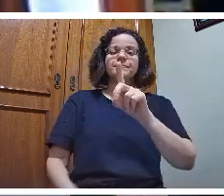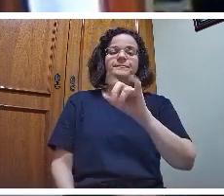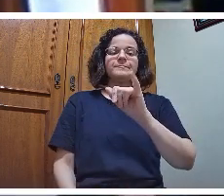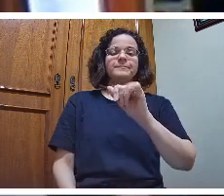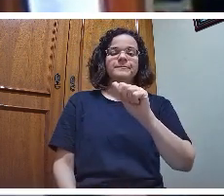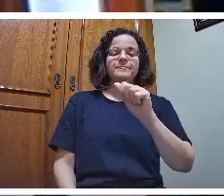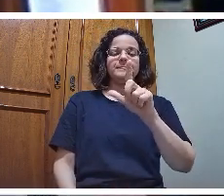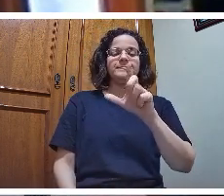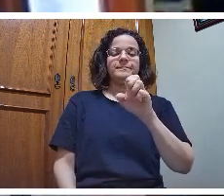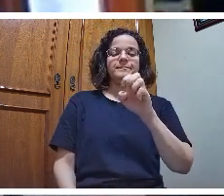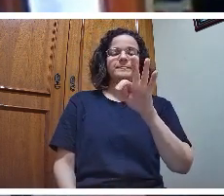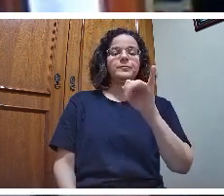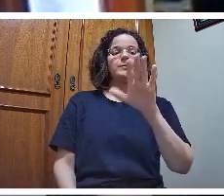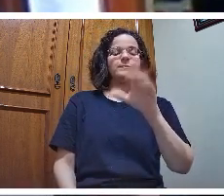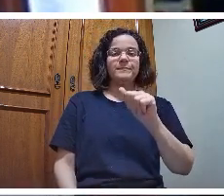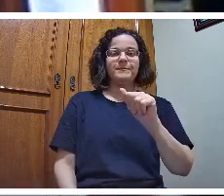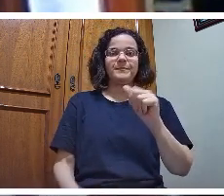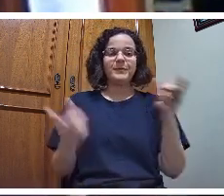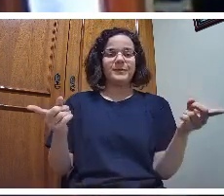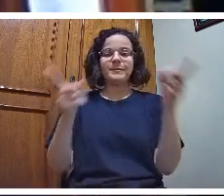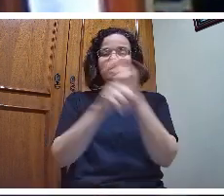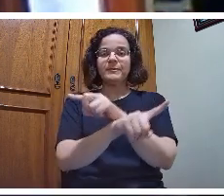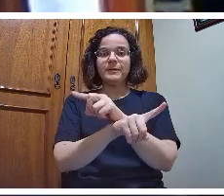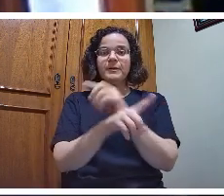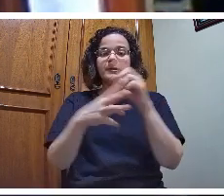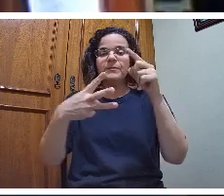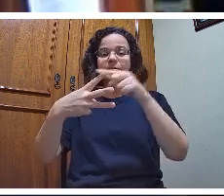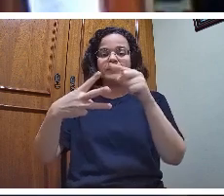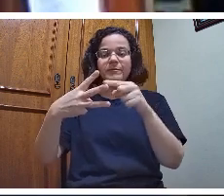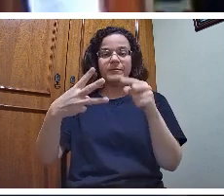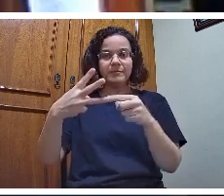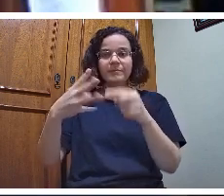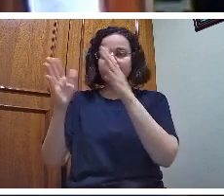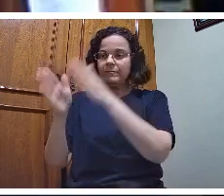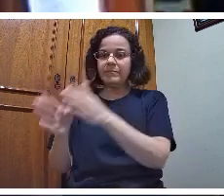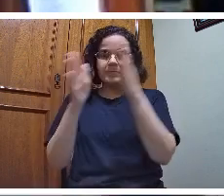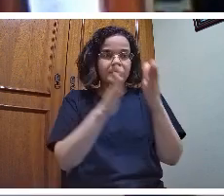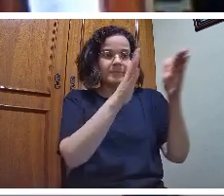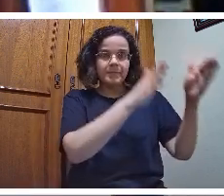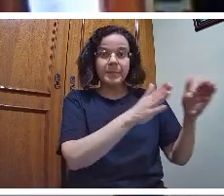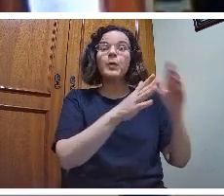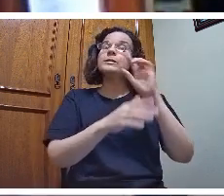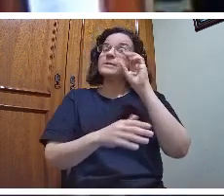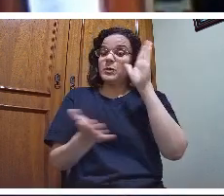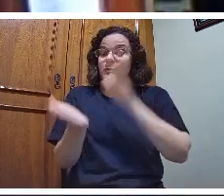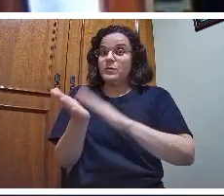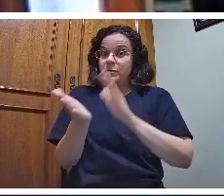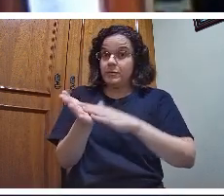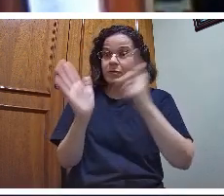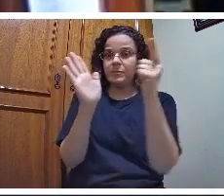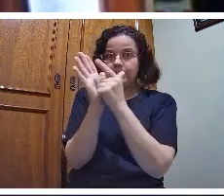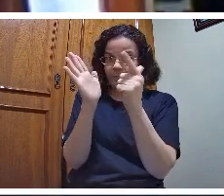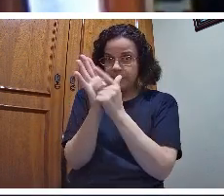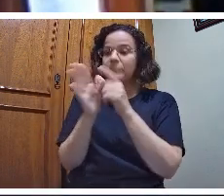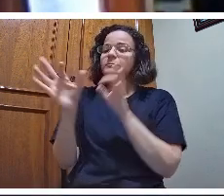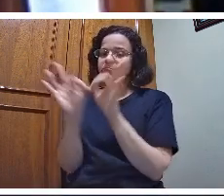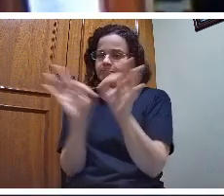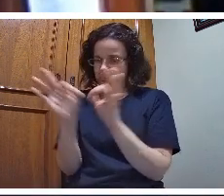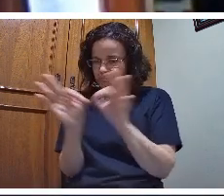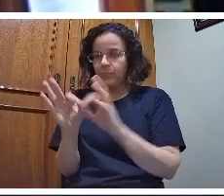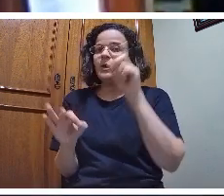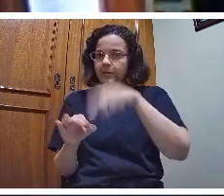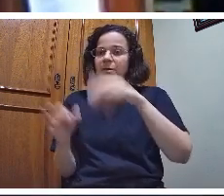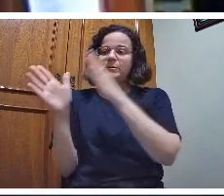eles não são sequenciais, eu diria, no planejamento eles são sequenciais. Na execução, na prática, em sala de aula,